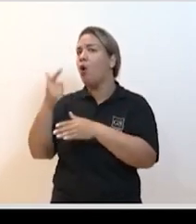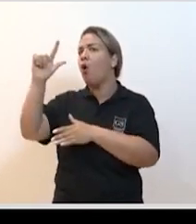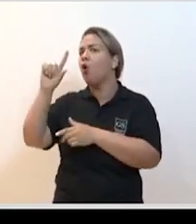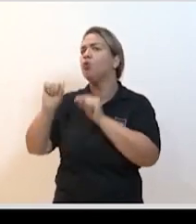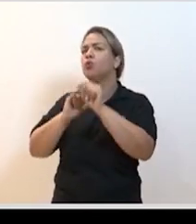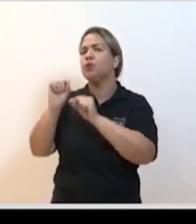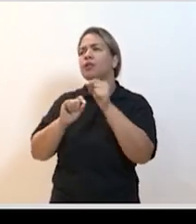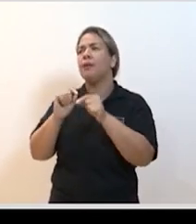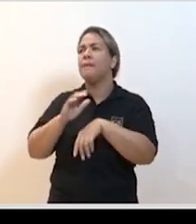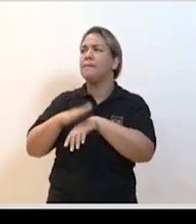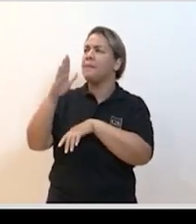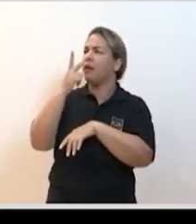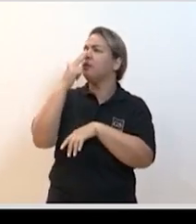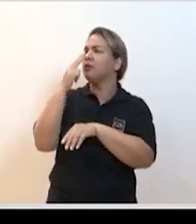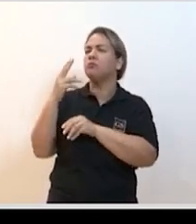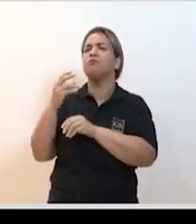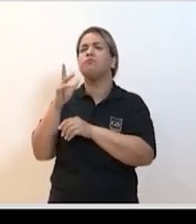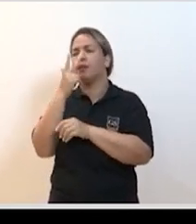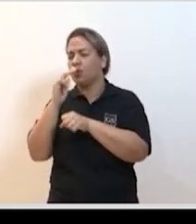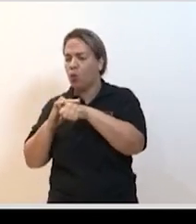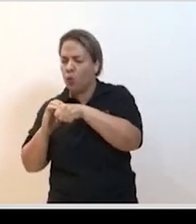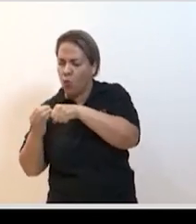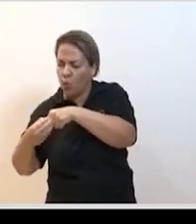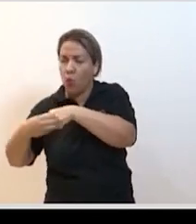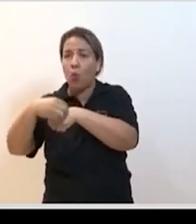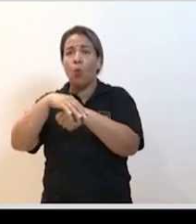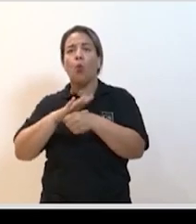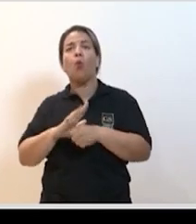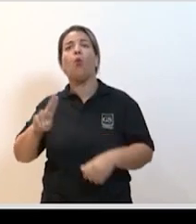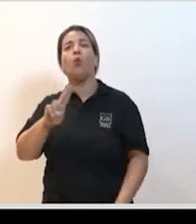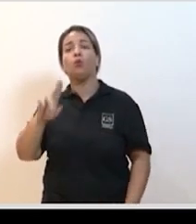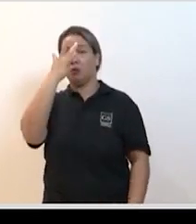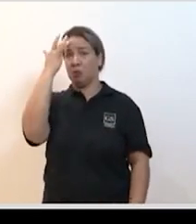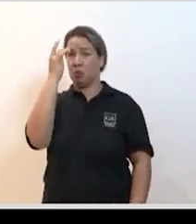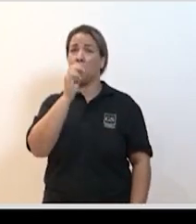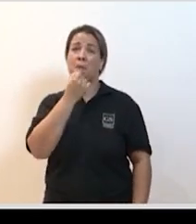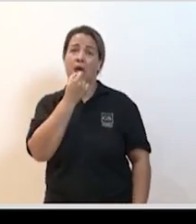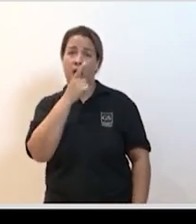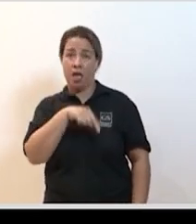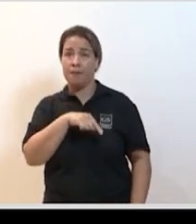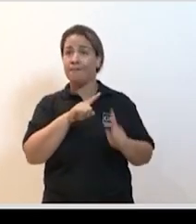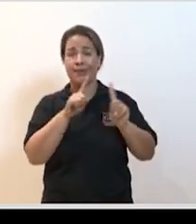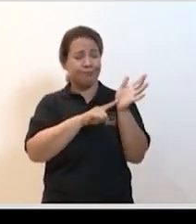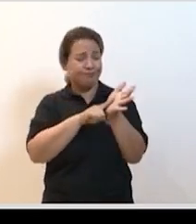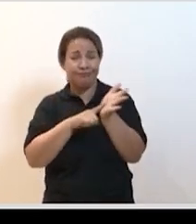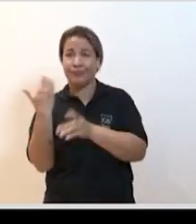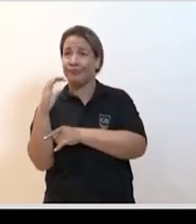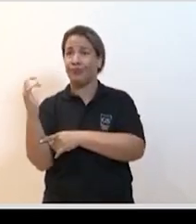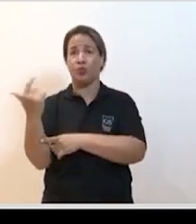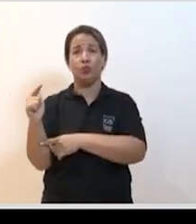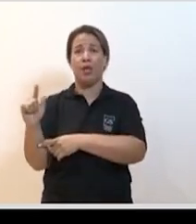mais representado na superfície celular por pacientes que usam essas medicações mas novamente nenhum dado científico